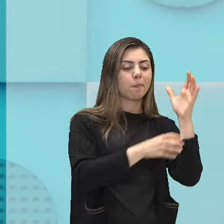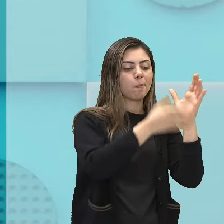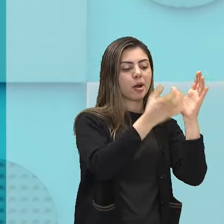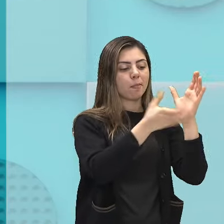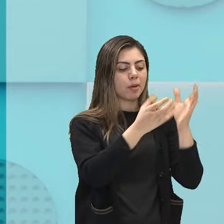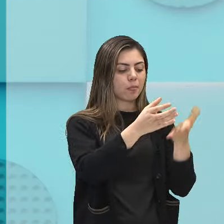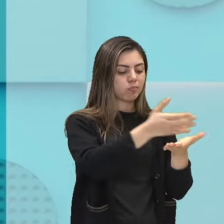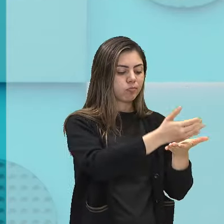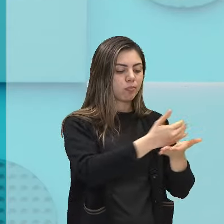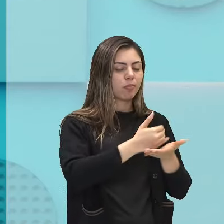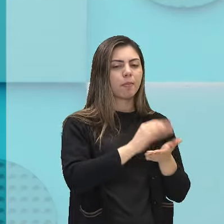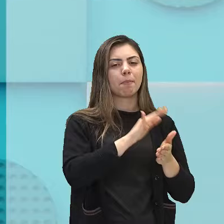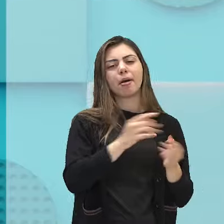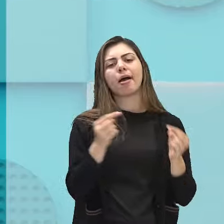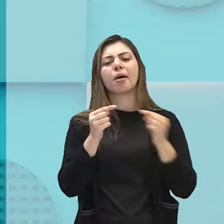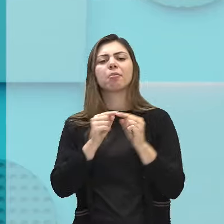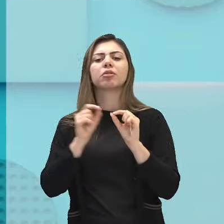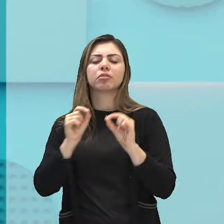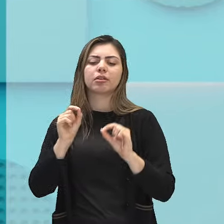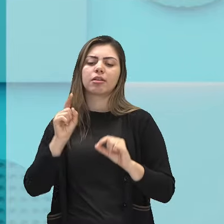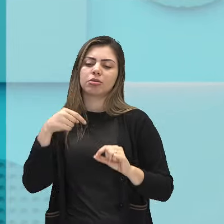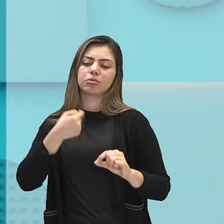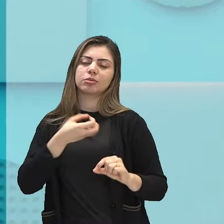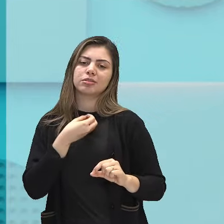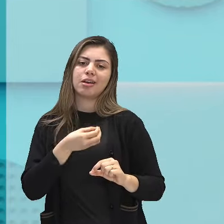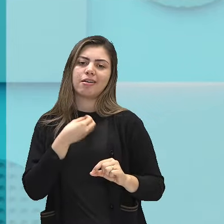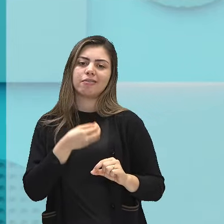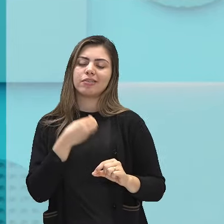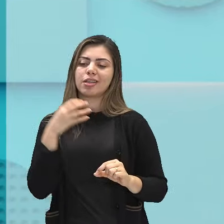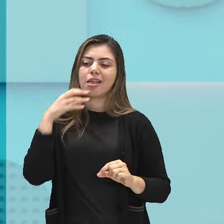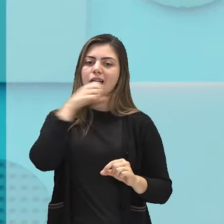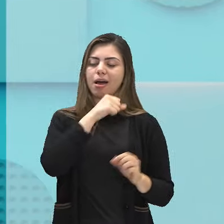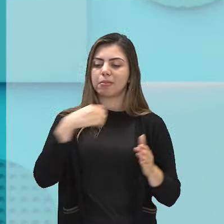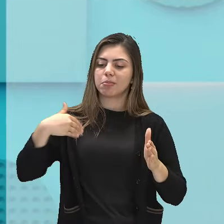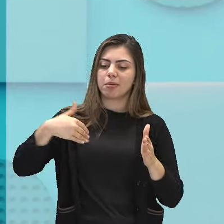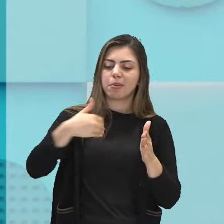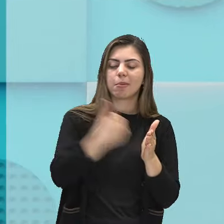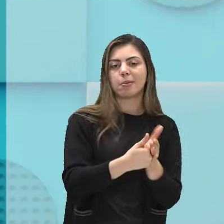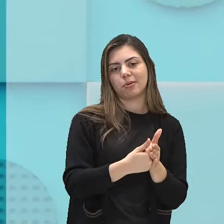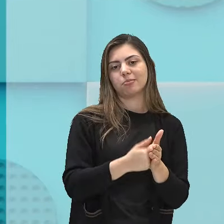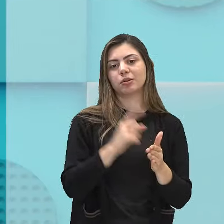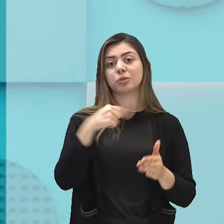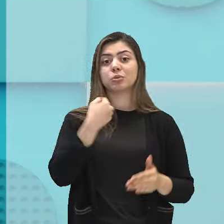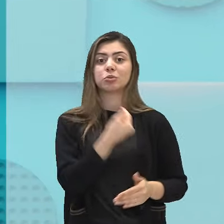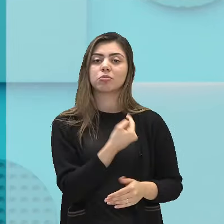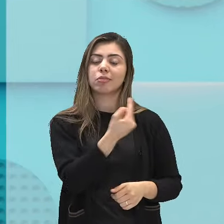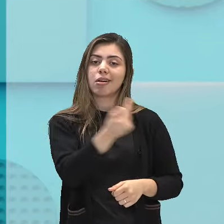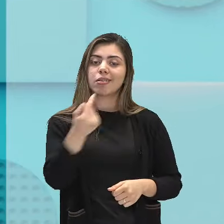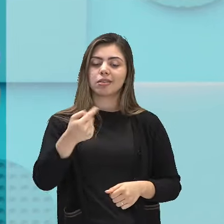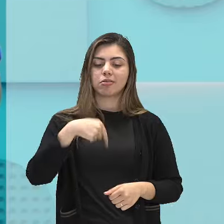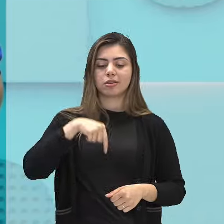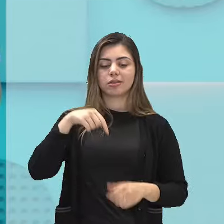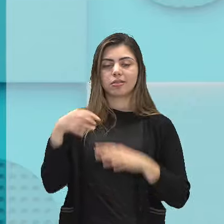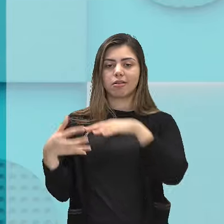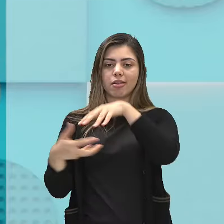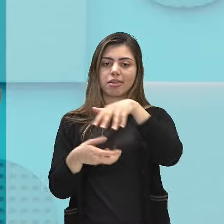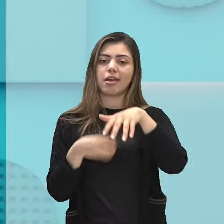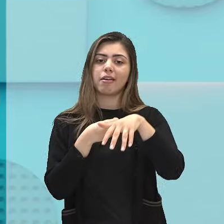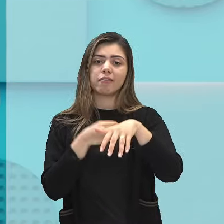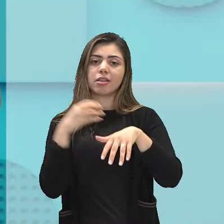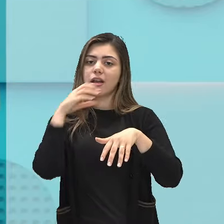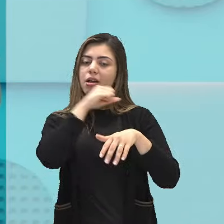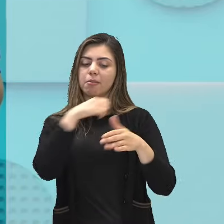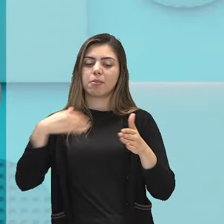ela é transitória, ela é passageira, a nossa vida é passageira aqui na Terra, né? E